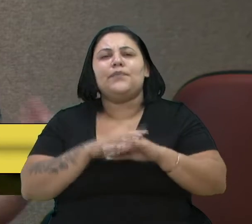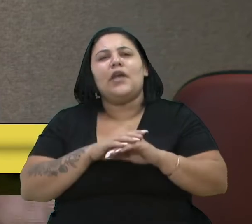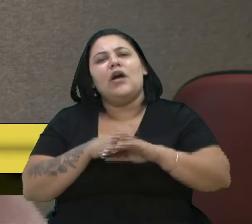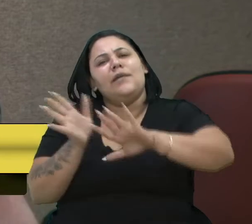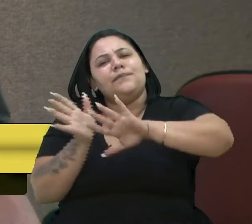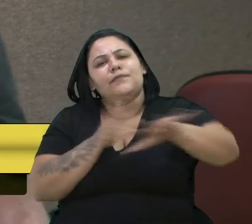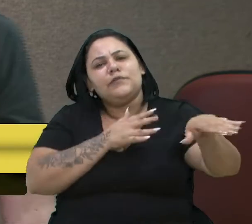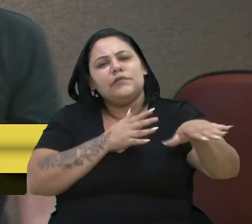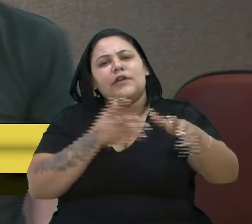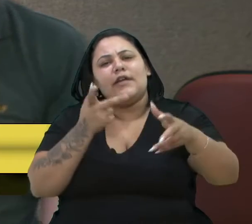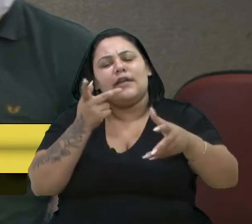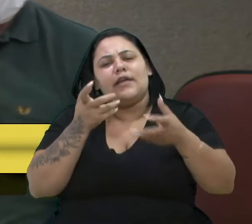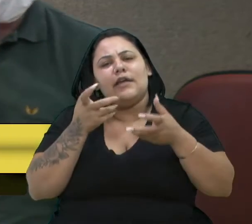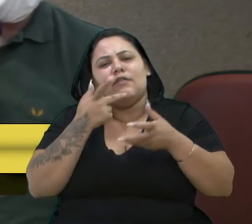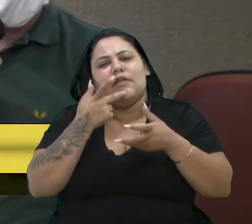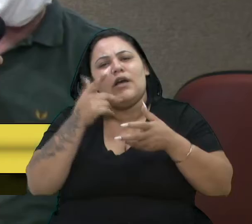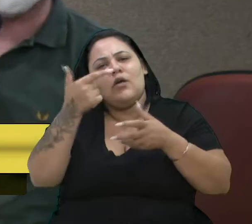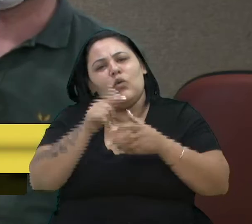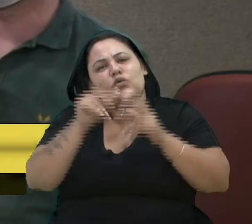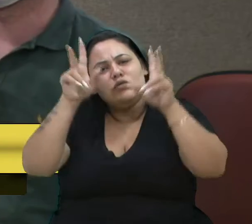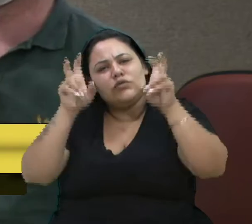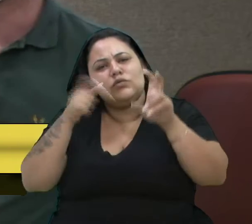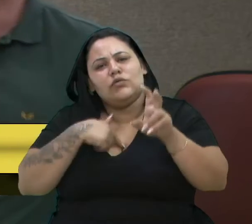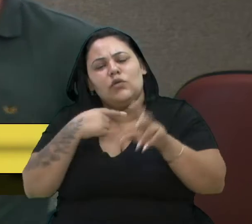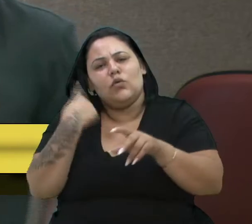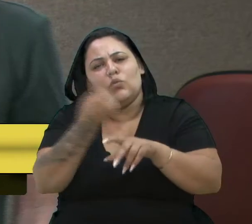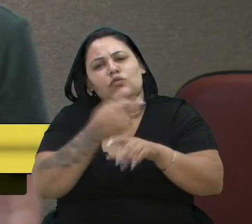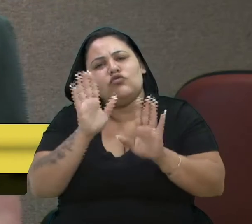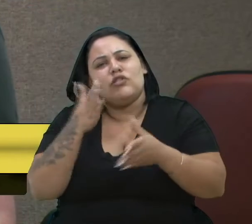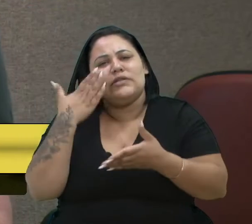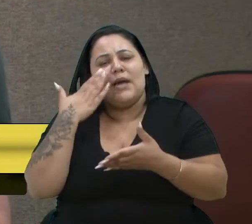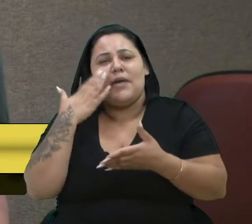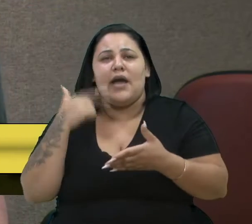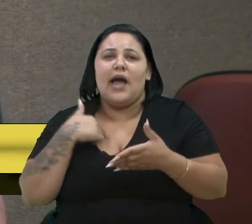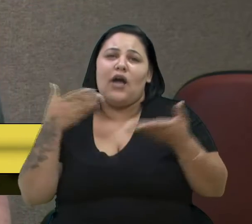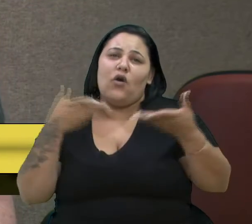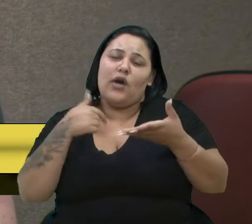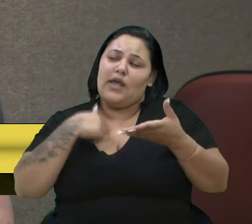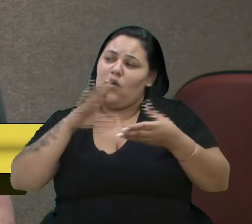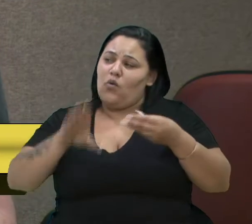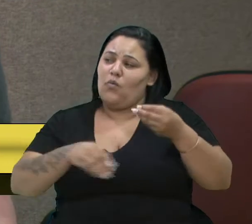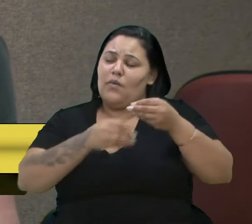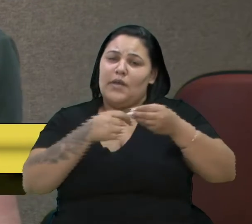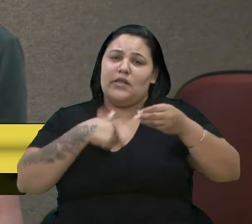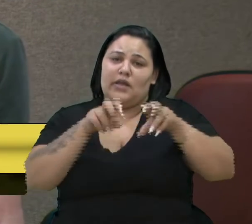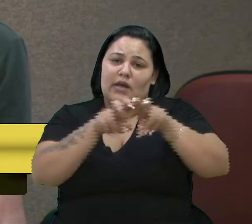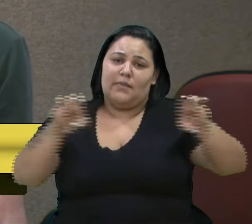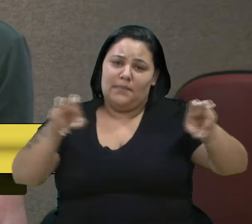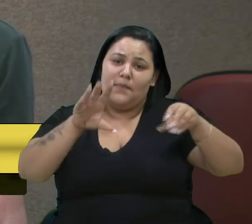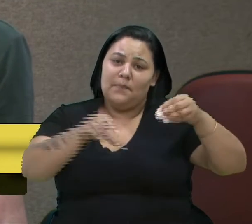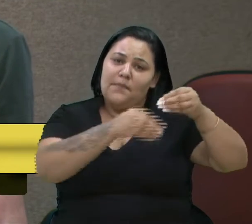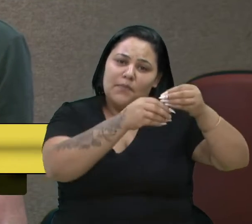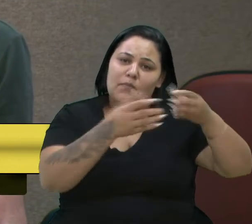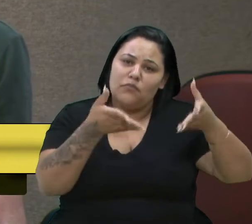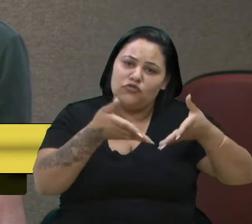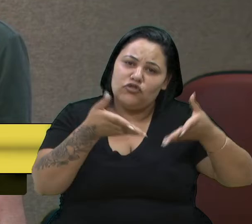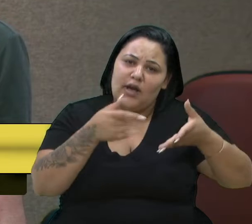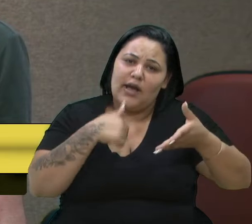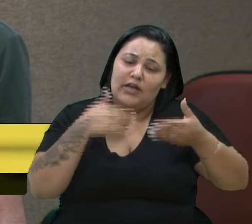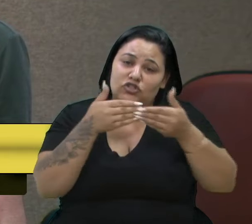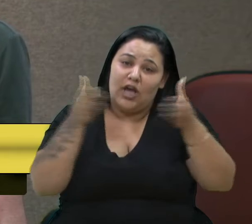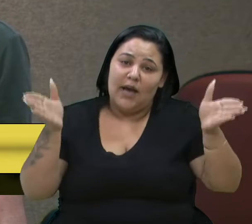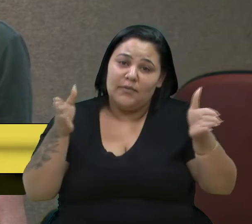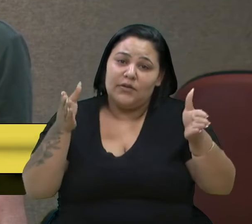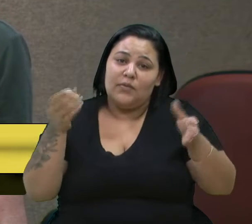gostaria de falar de outro assunto. Como todos sabem, eu agora componho uma bancada aqui na casa e, tendo uma bancada, a gente abre uma